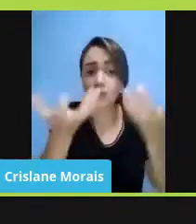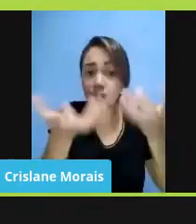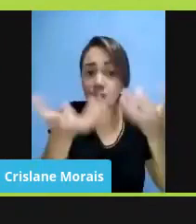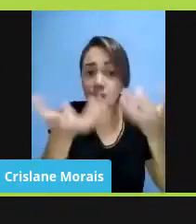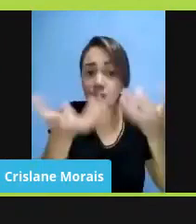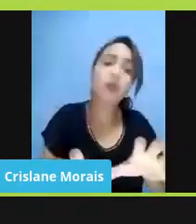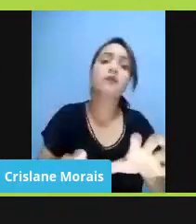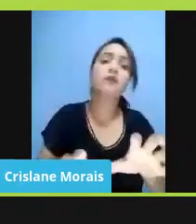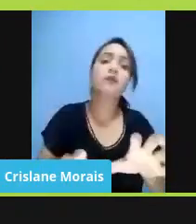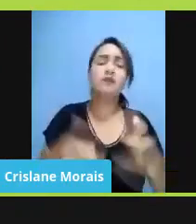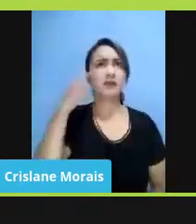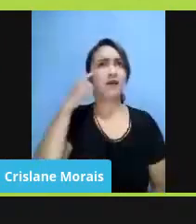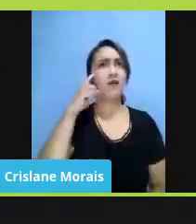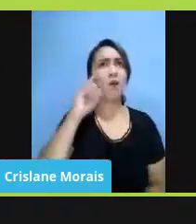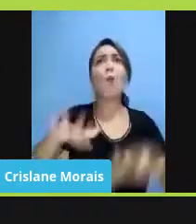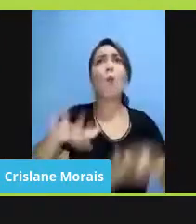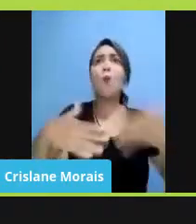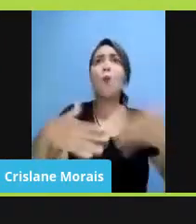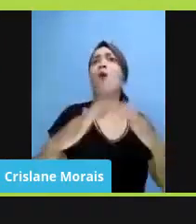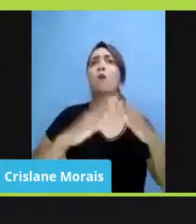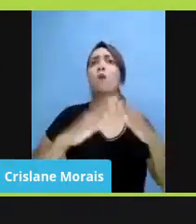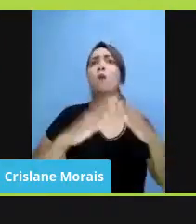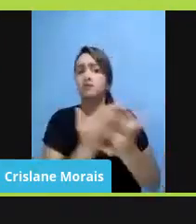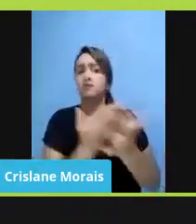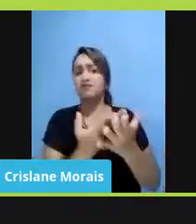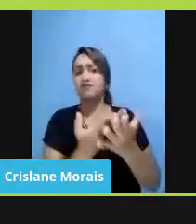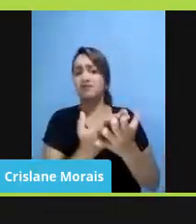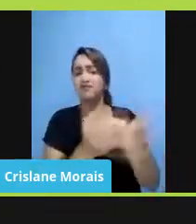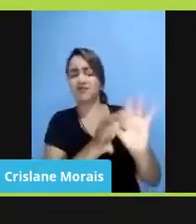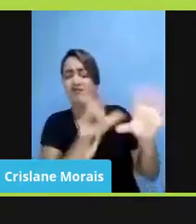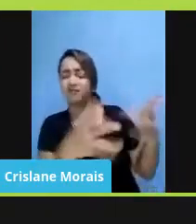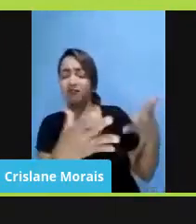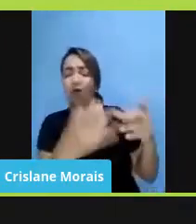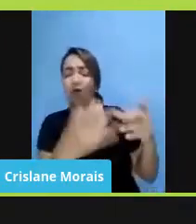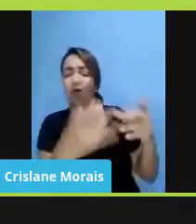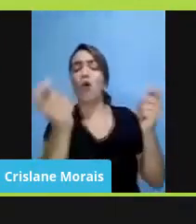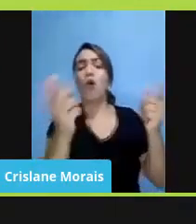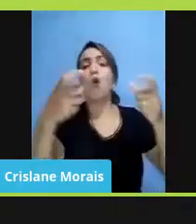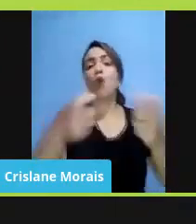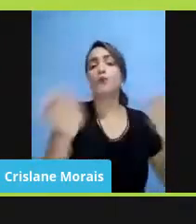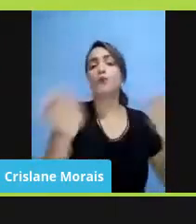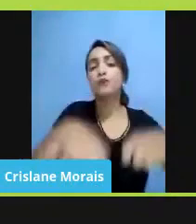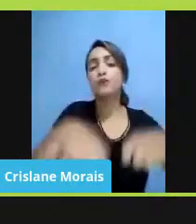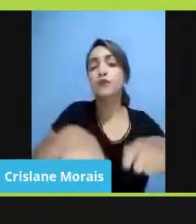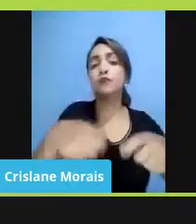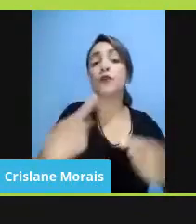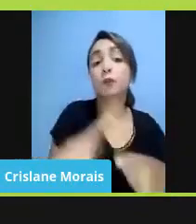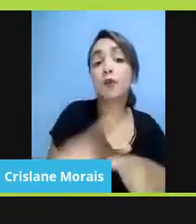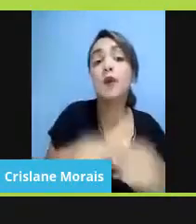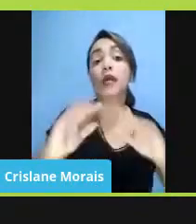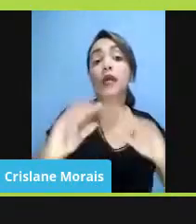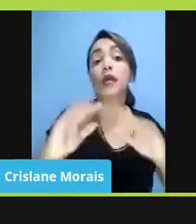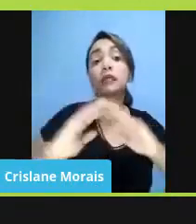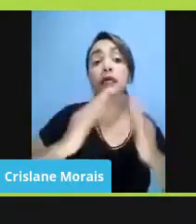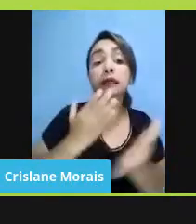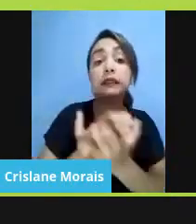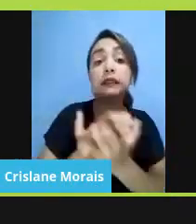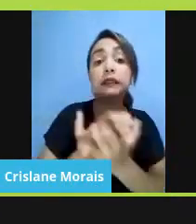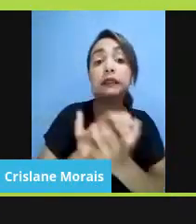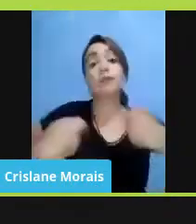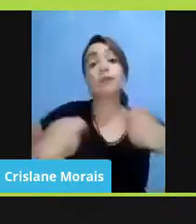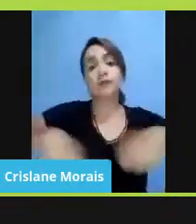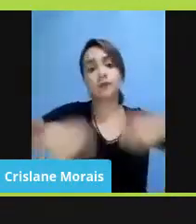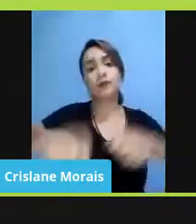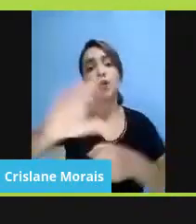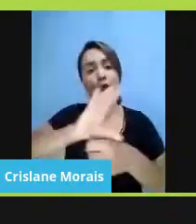escola é essa? Aonde isso é possível, né? Porque a escola, ela é, necessariamente, pela constituição, um